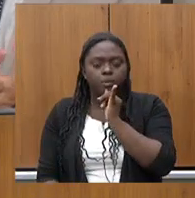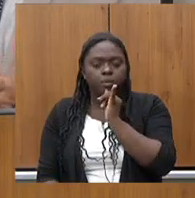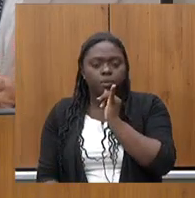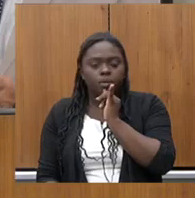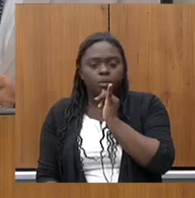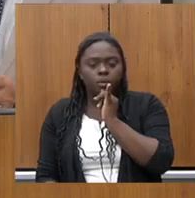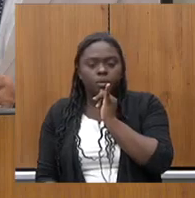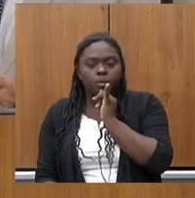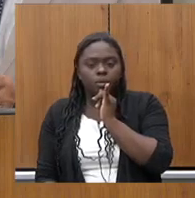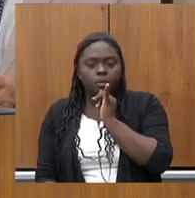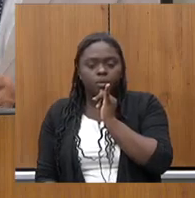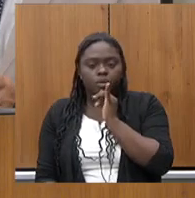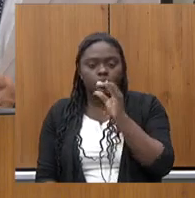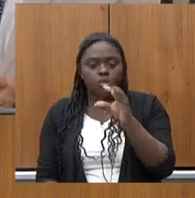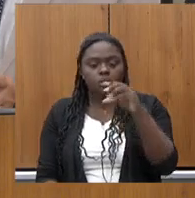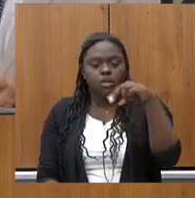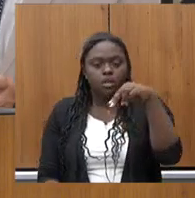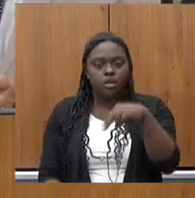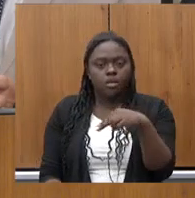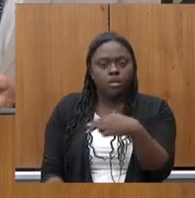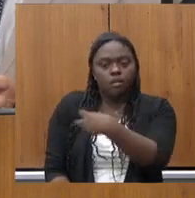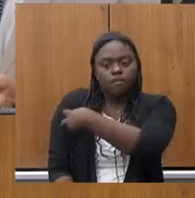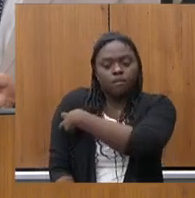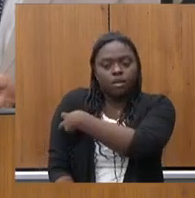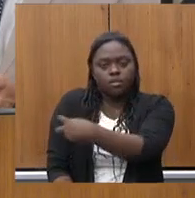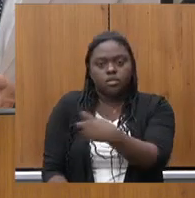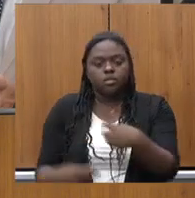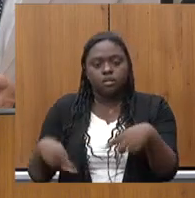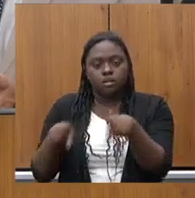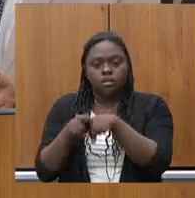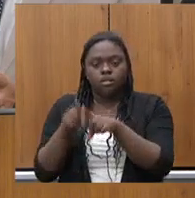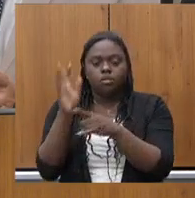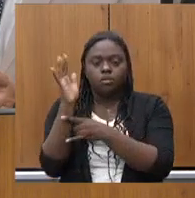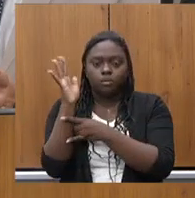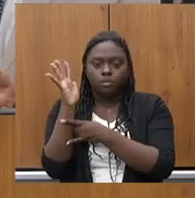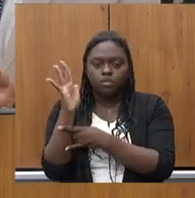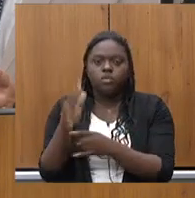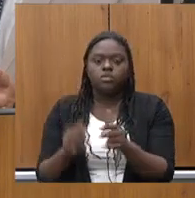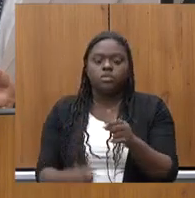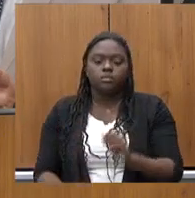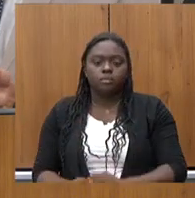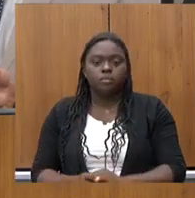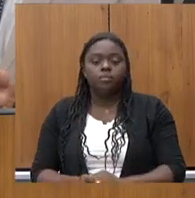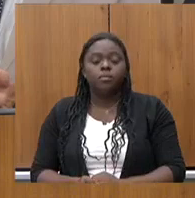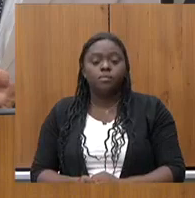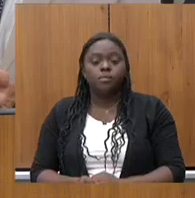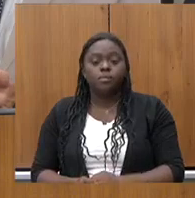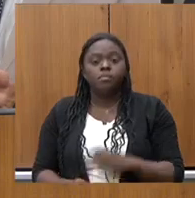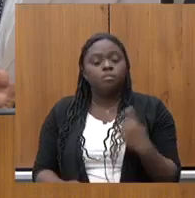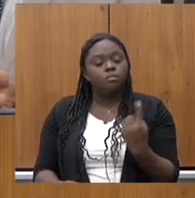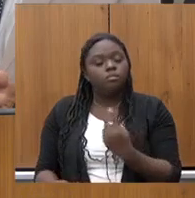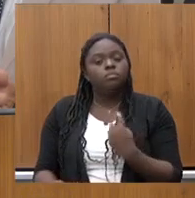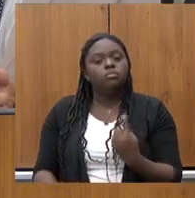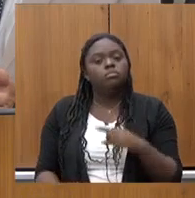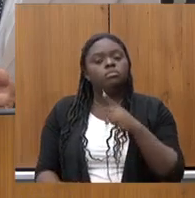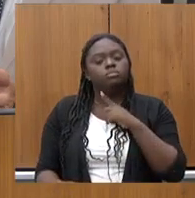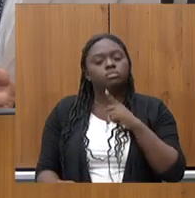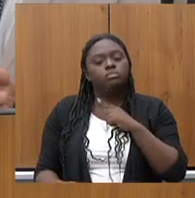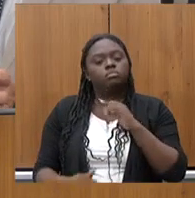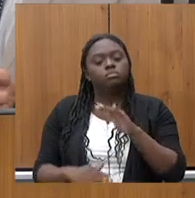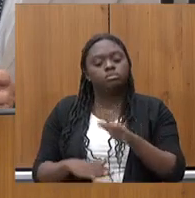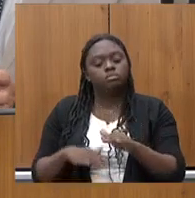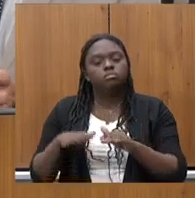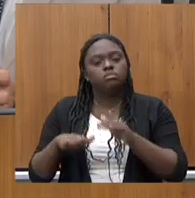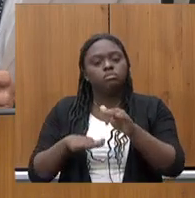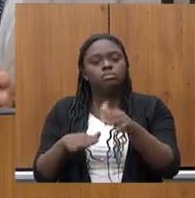CN vacinas uma parceria com o FMG muito exitosa em que a gente vai dar passos